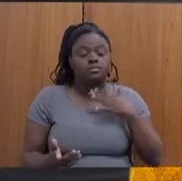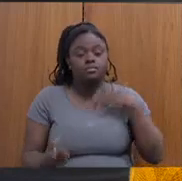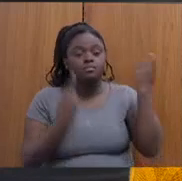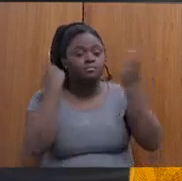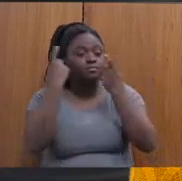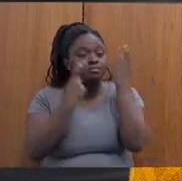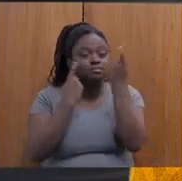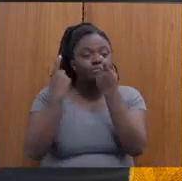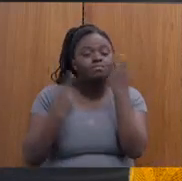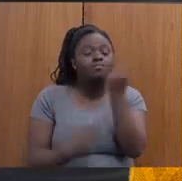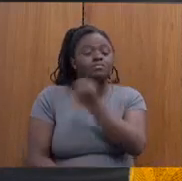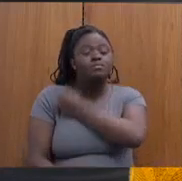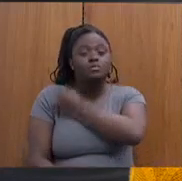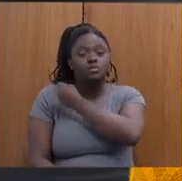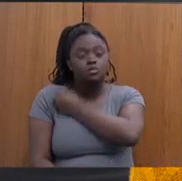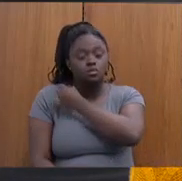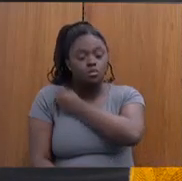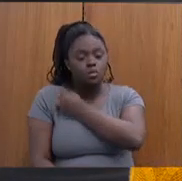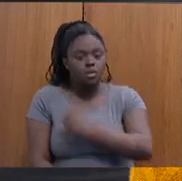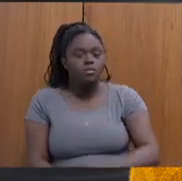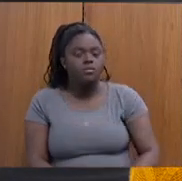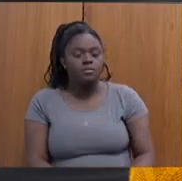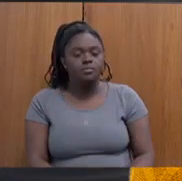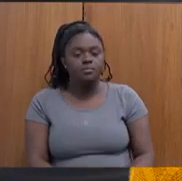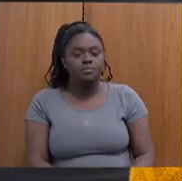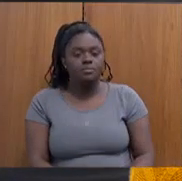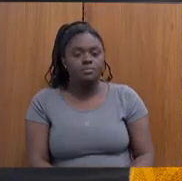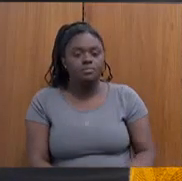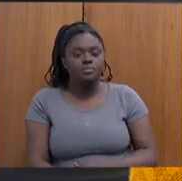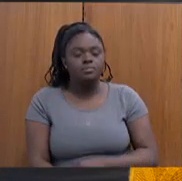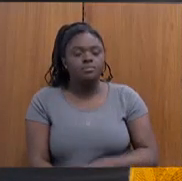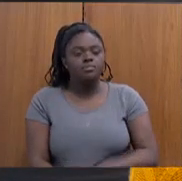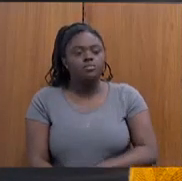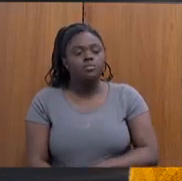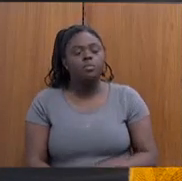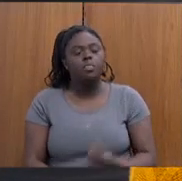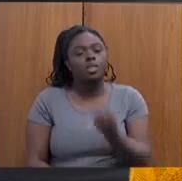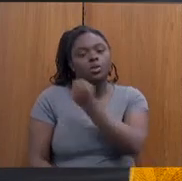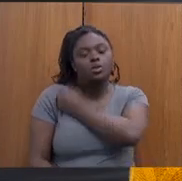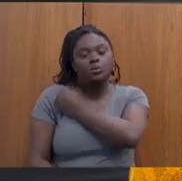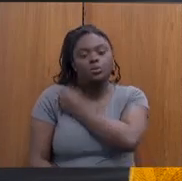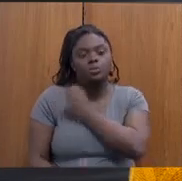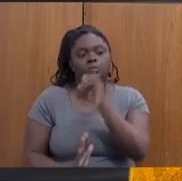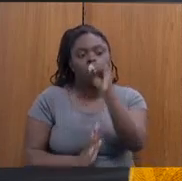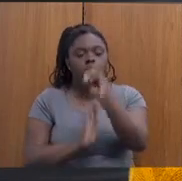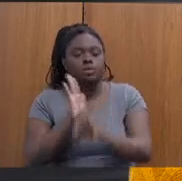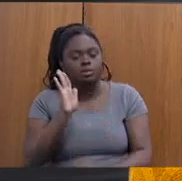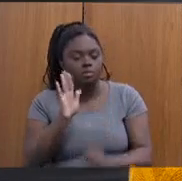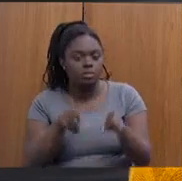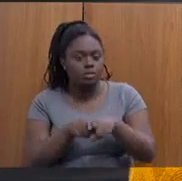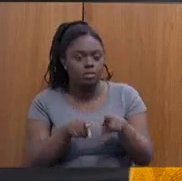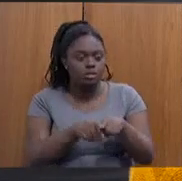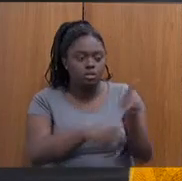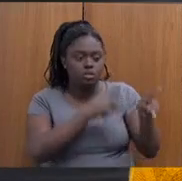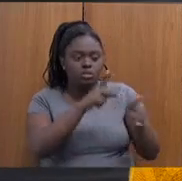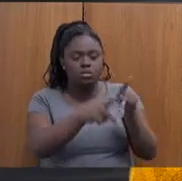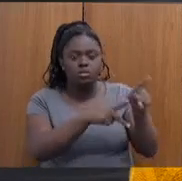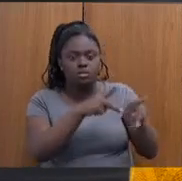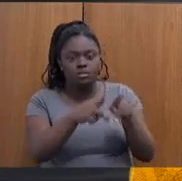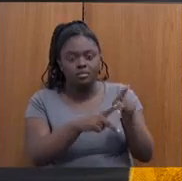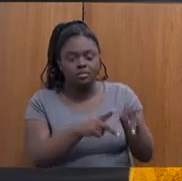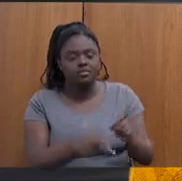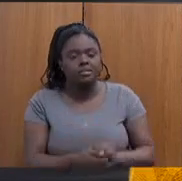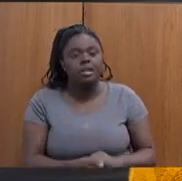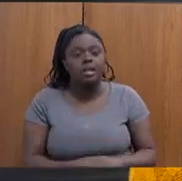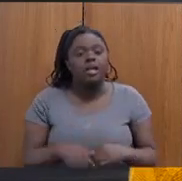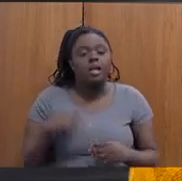maior é com os números, secretária, com o número tanto do orçamento quanto do público atingido. a